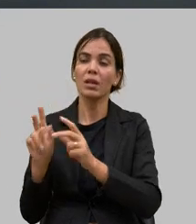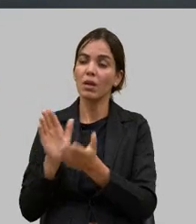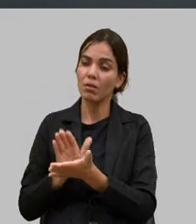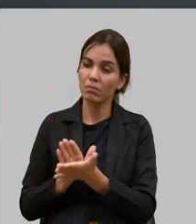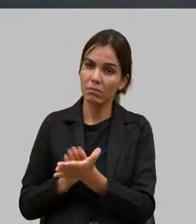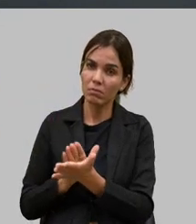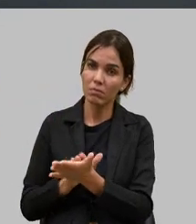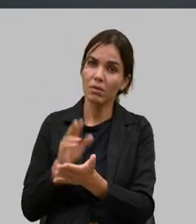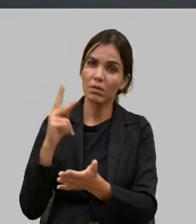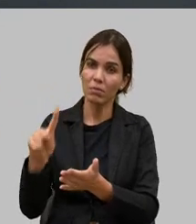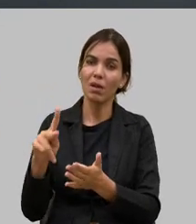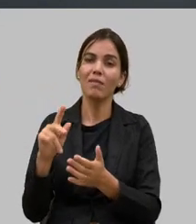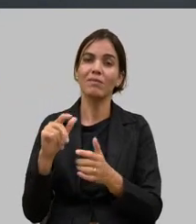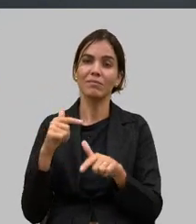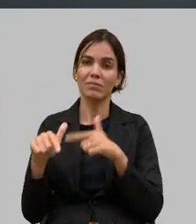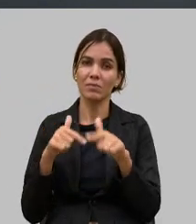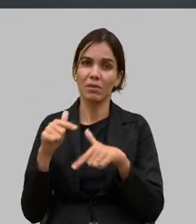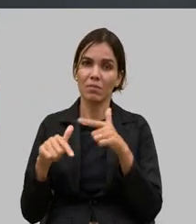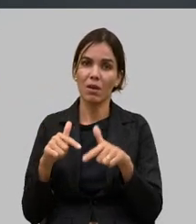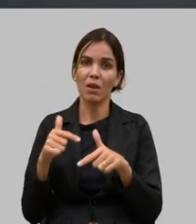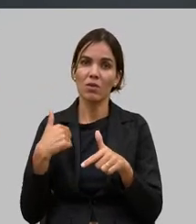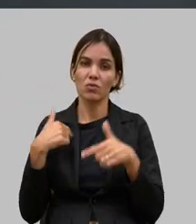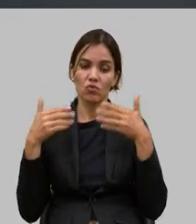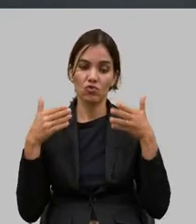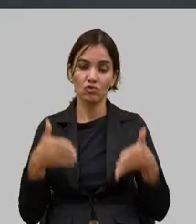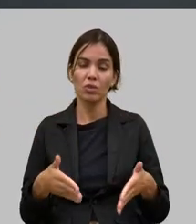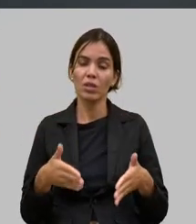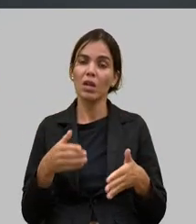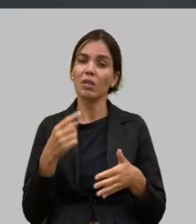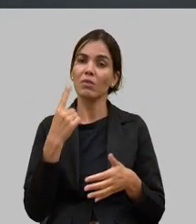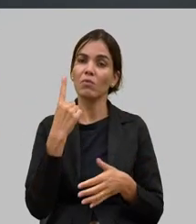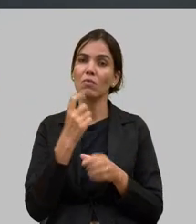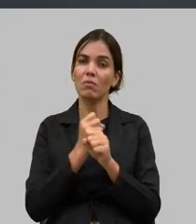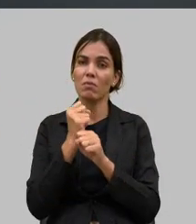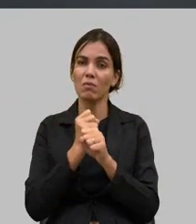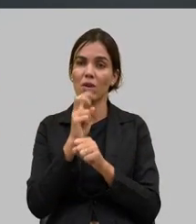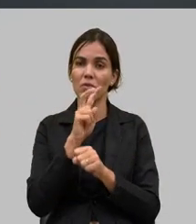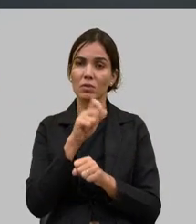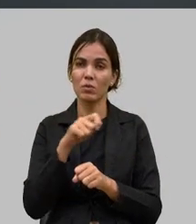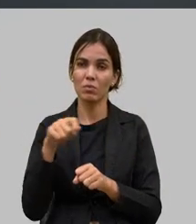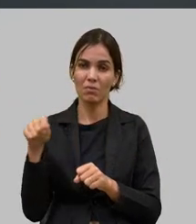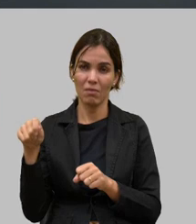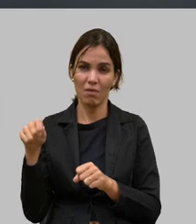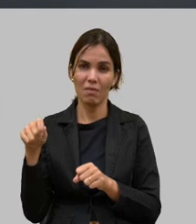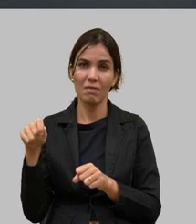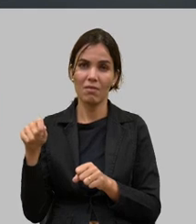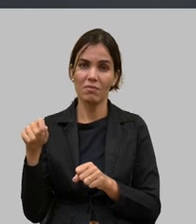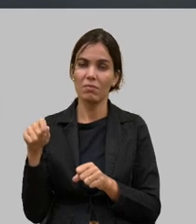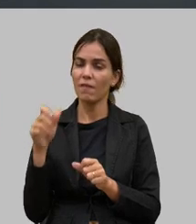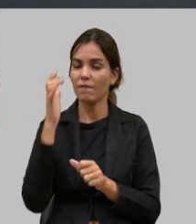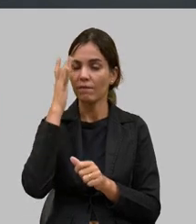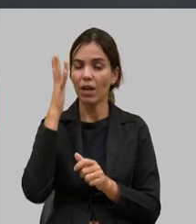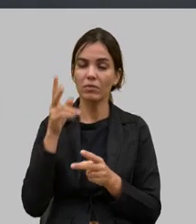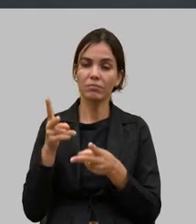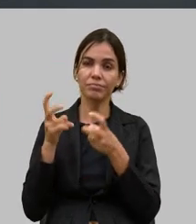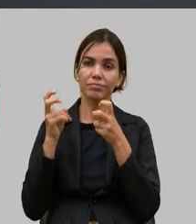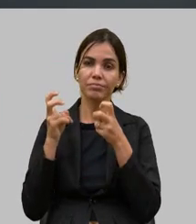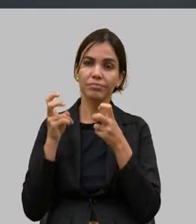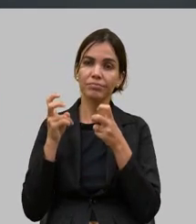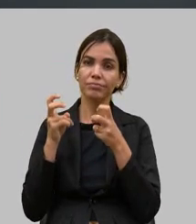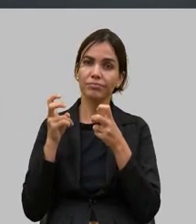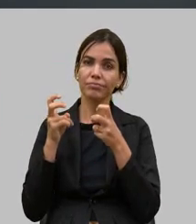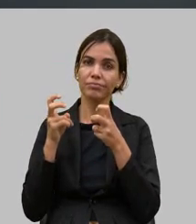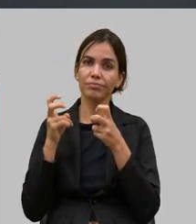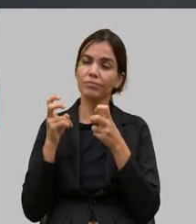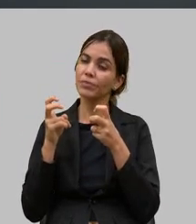eu cheguei nessa casa tem um ano e cinco meses mas é fácil de se ver o tanto que avançou a partir